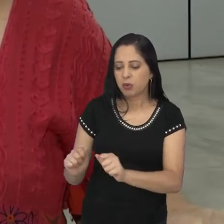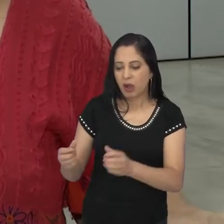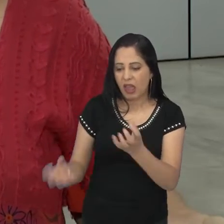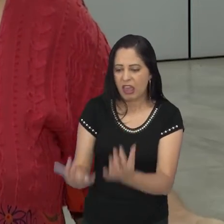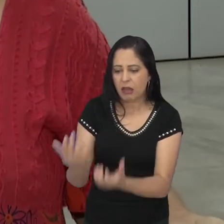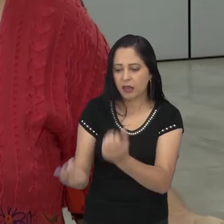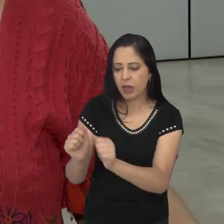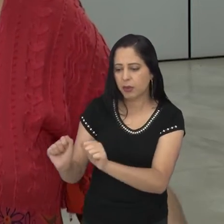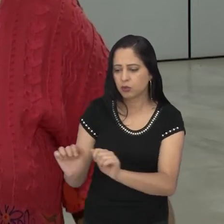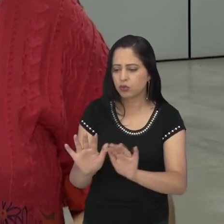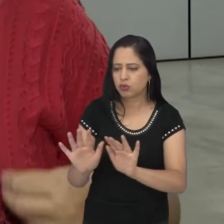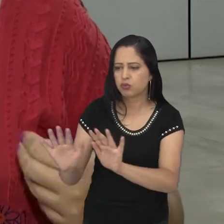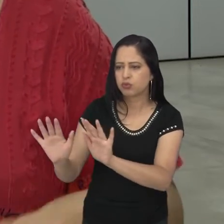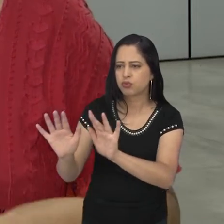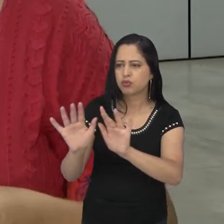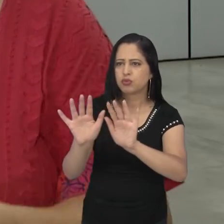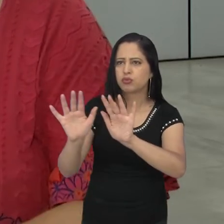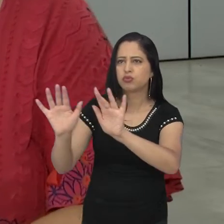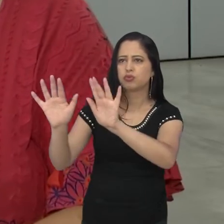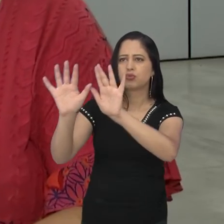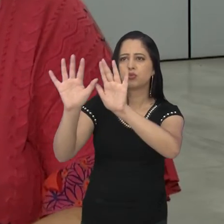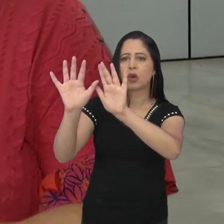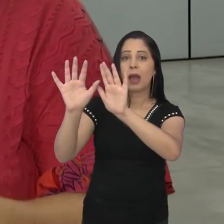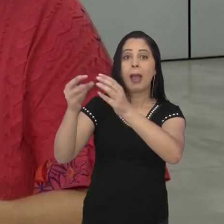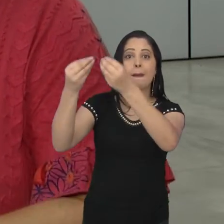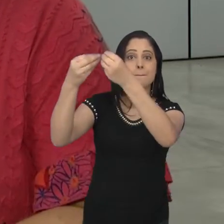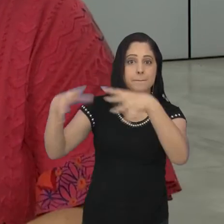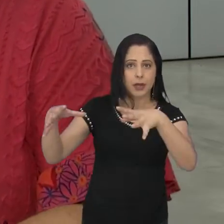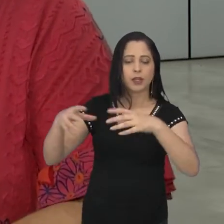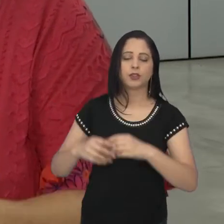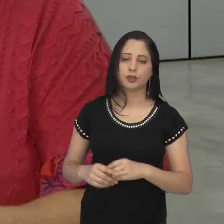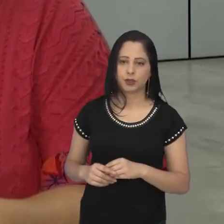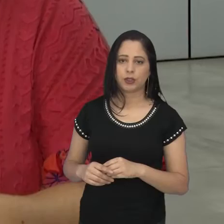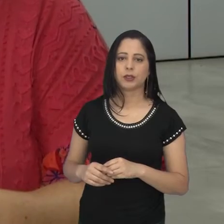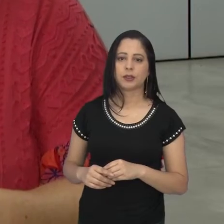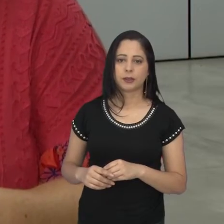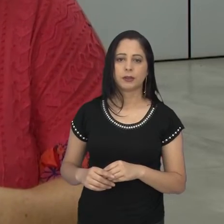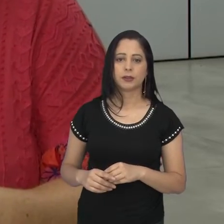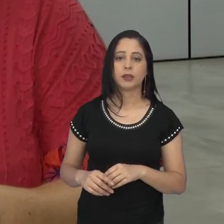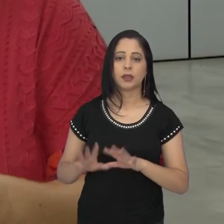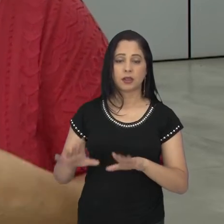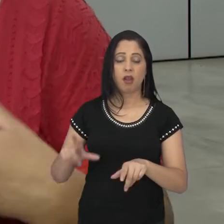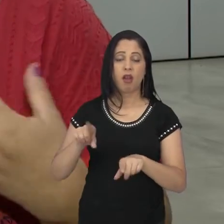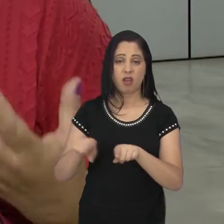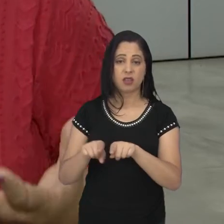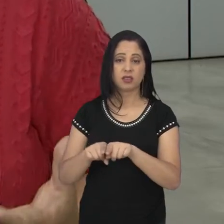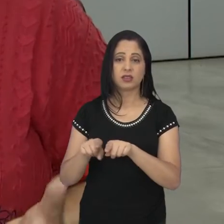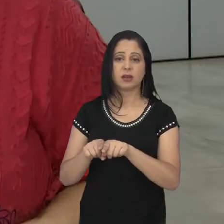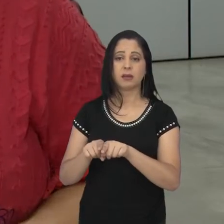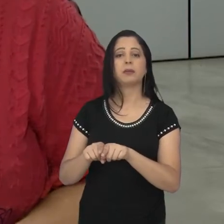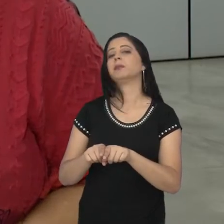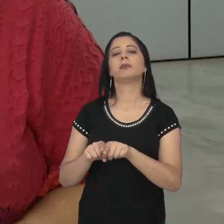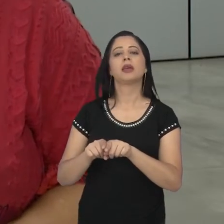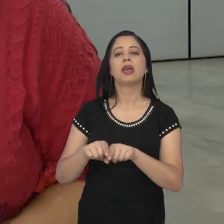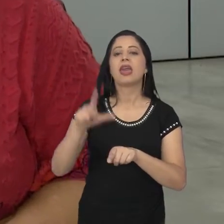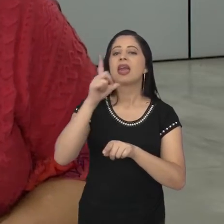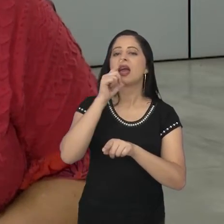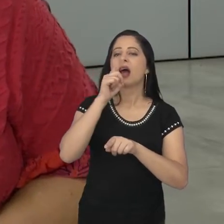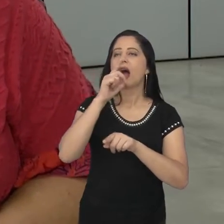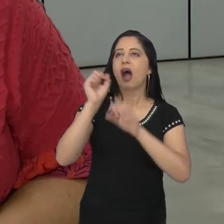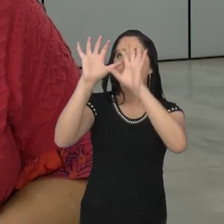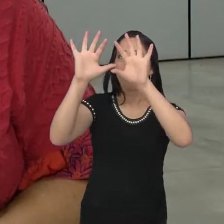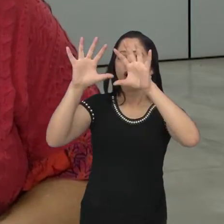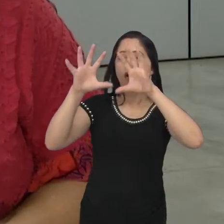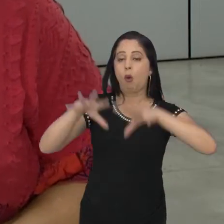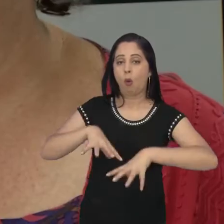perdem com o vento, você tem a morte dos organismos presentes nessa camada do solo e você tem a redução da umidade